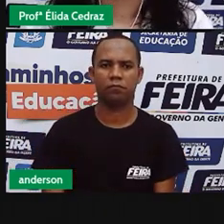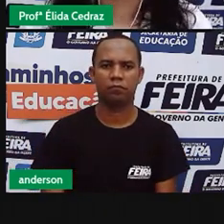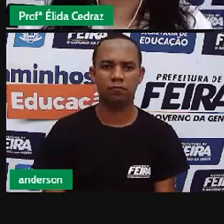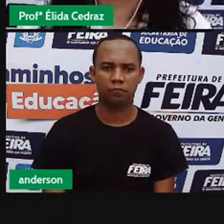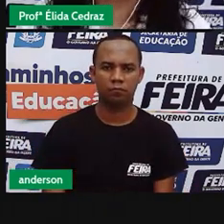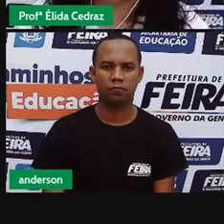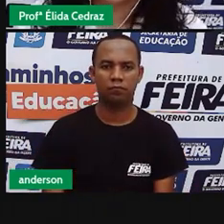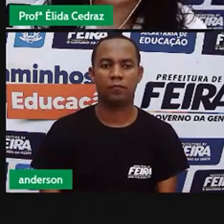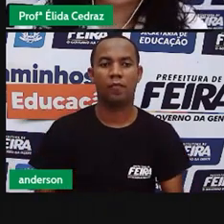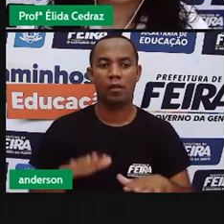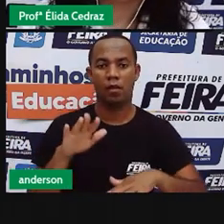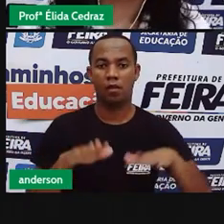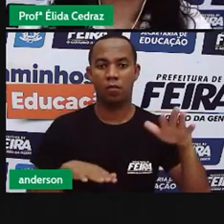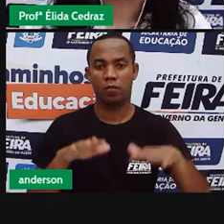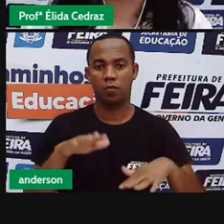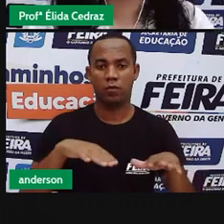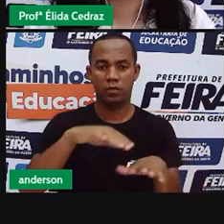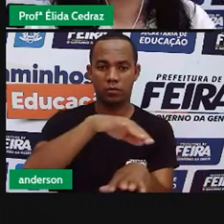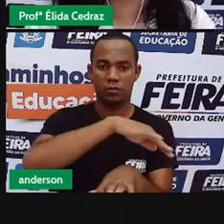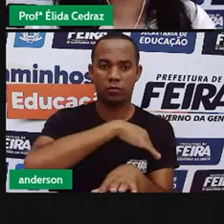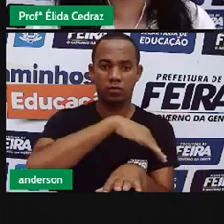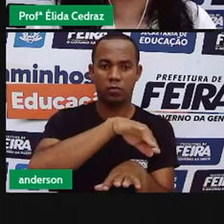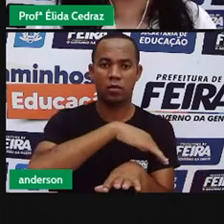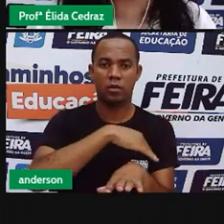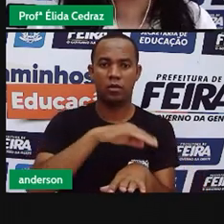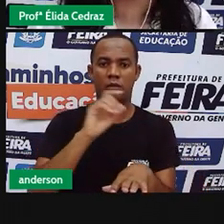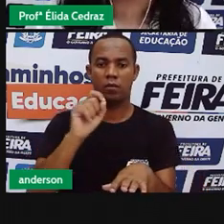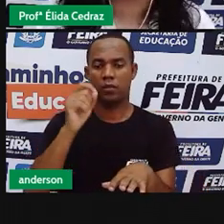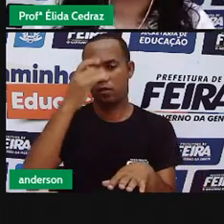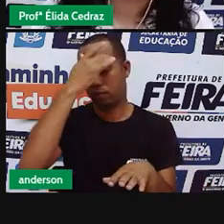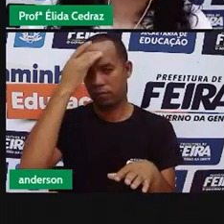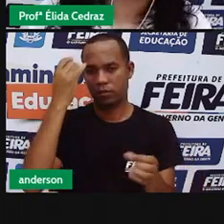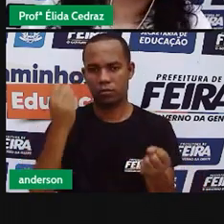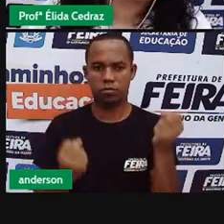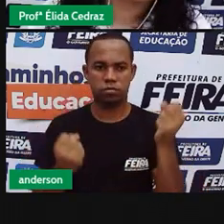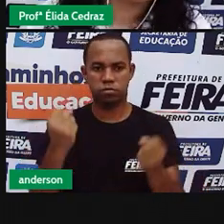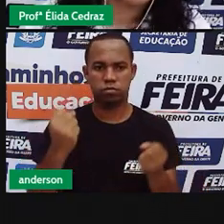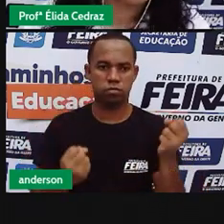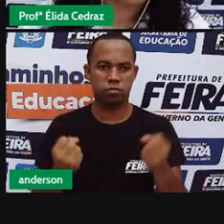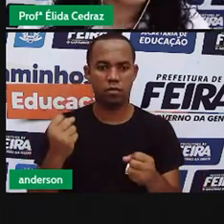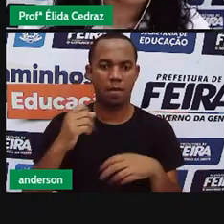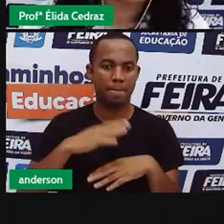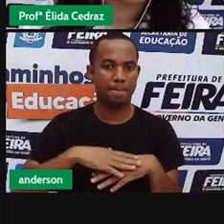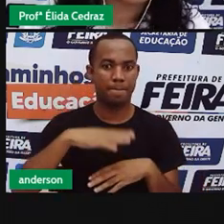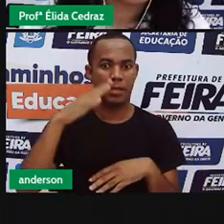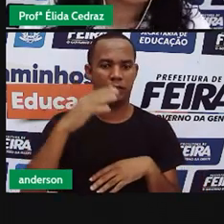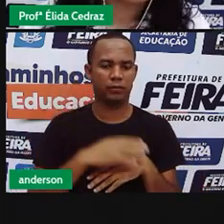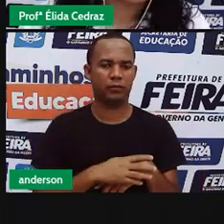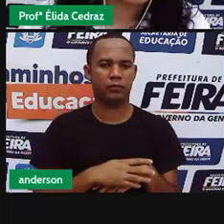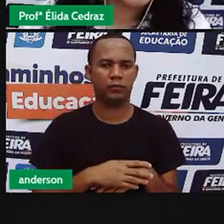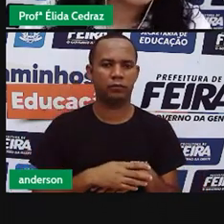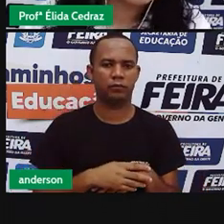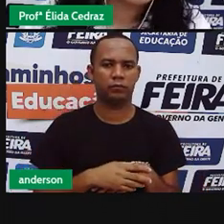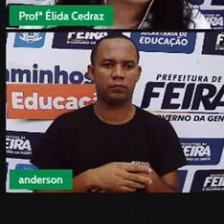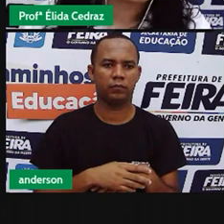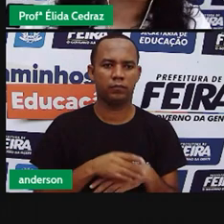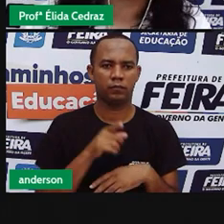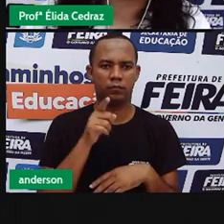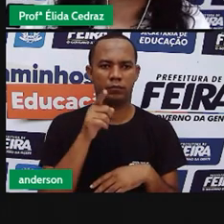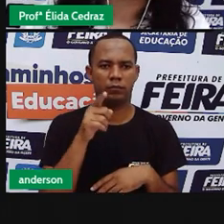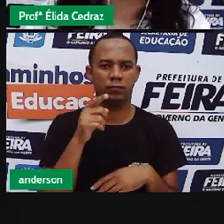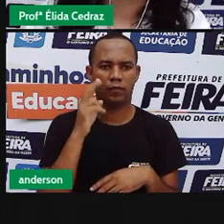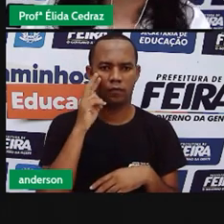Em algumas ruas, o trânsito de pessoas é bem maior do que de veículo. Nessa,